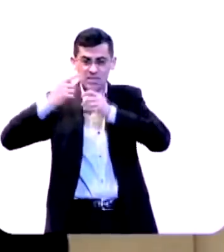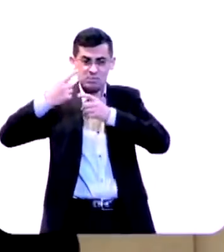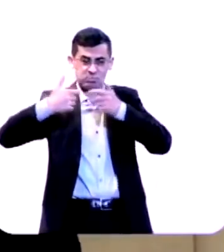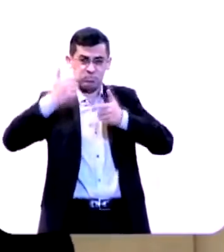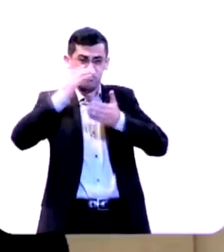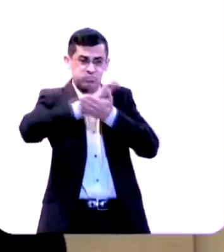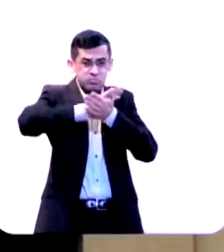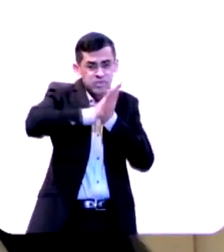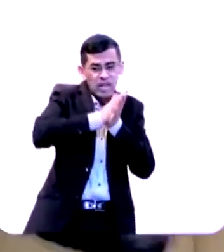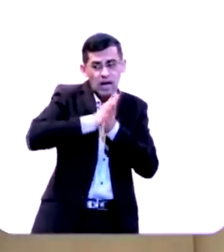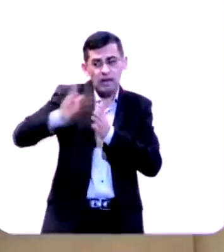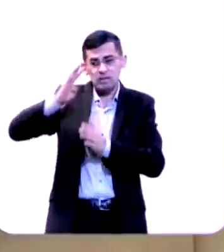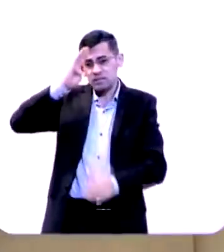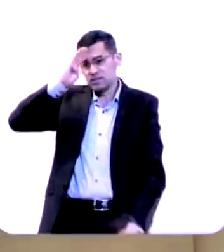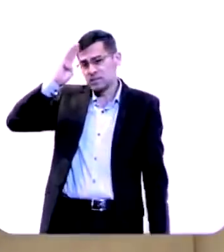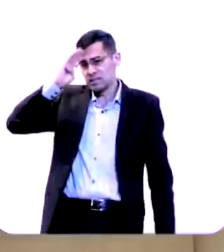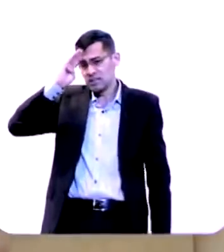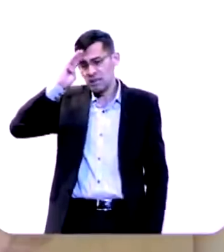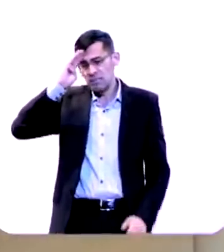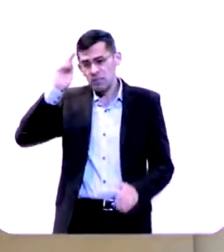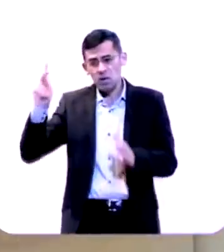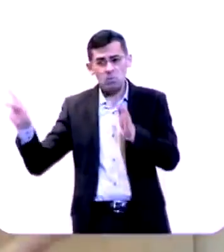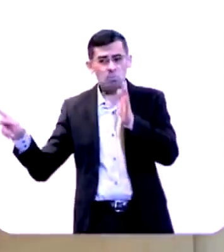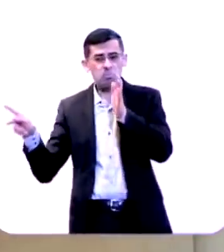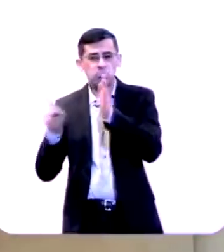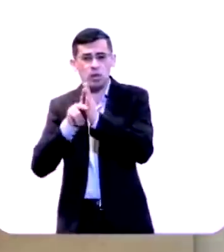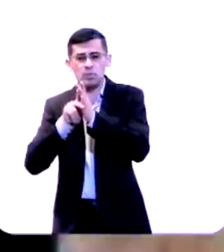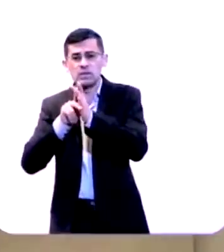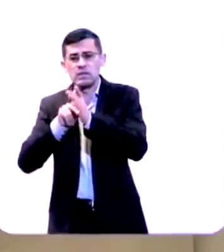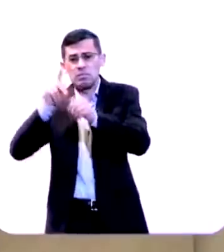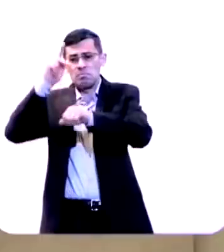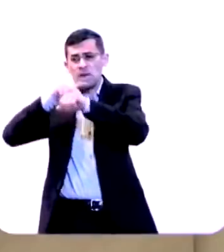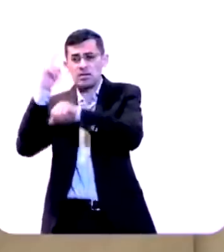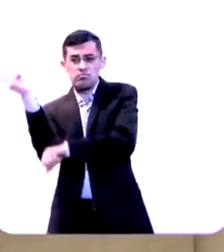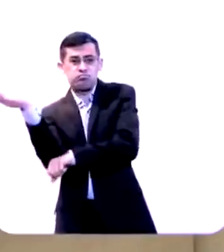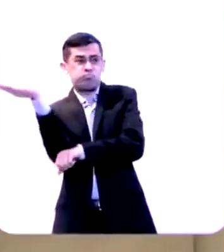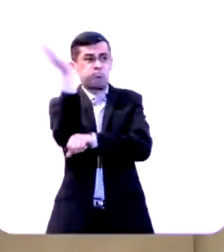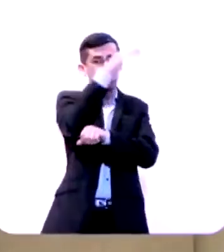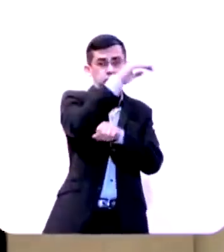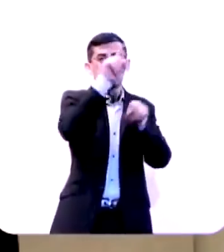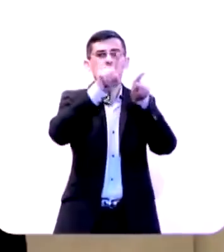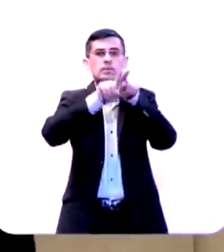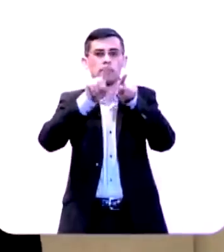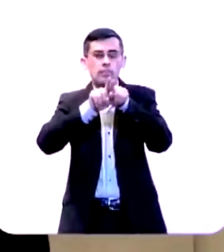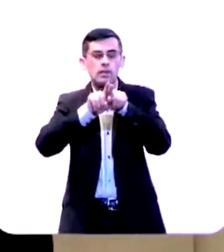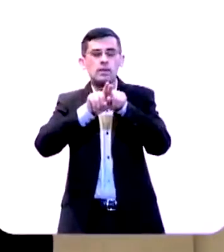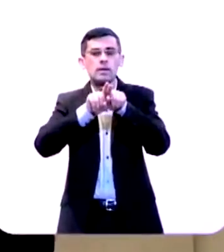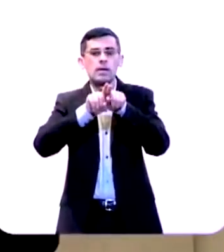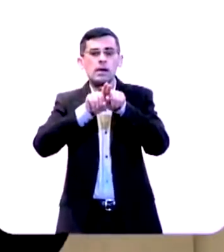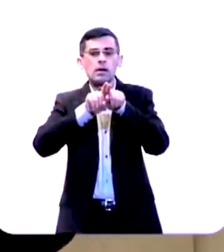daquele exército as catapultas que eram capazes de lançar pedras lançar